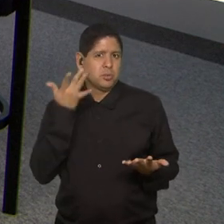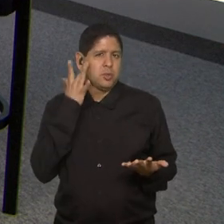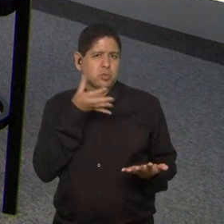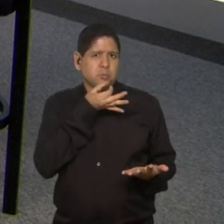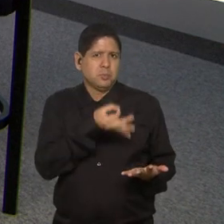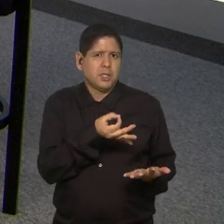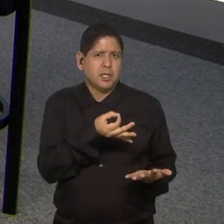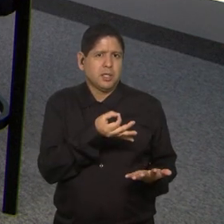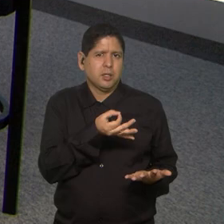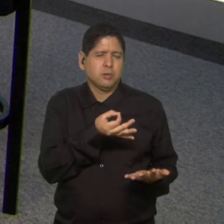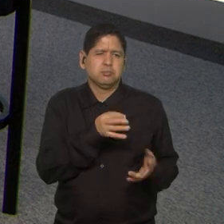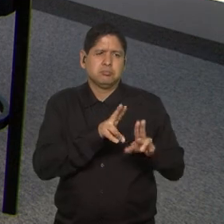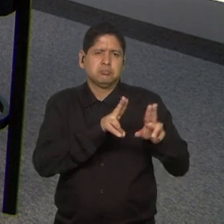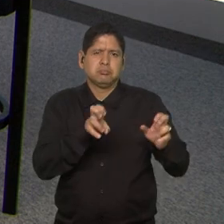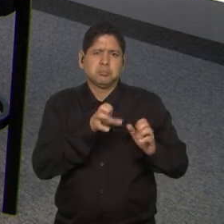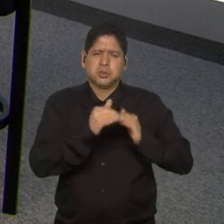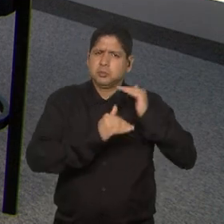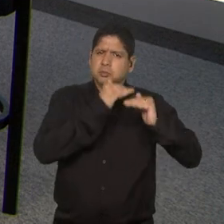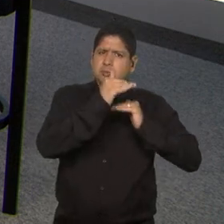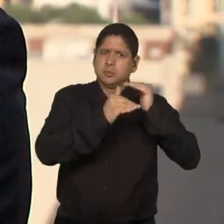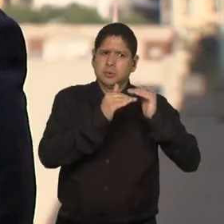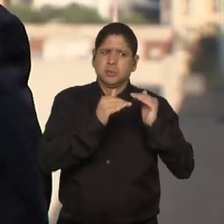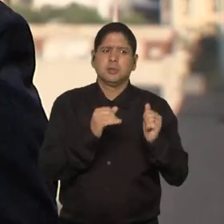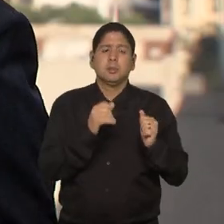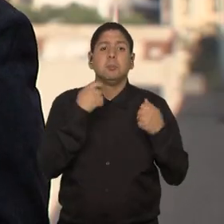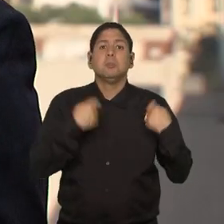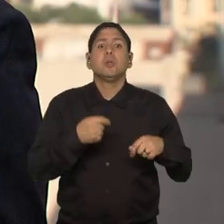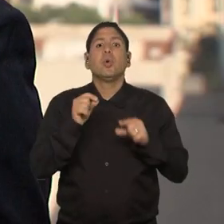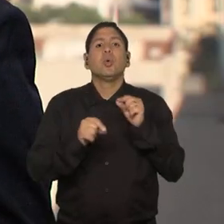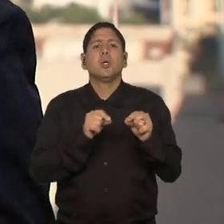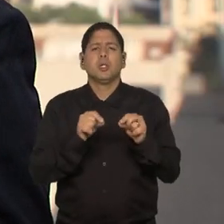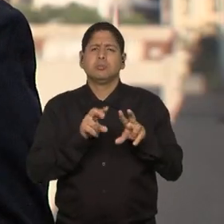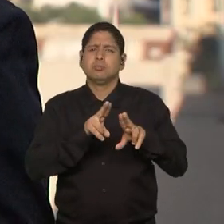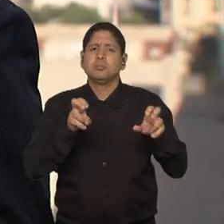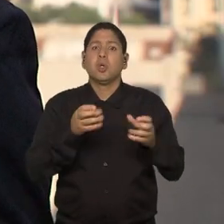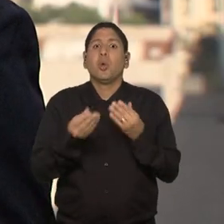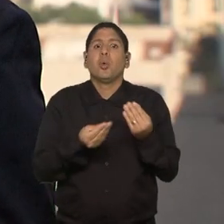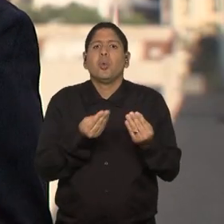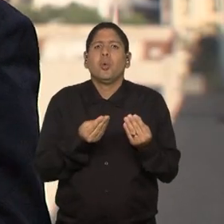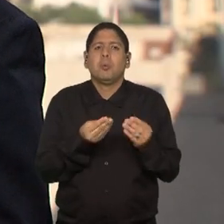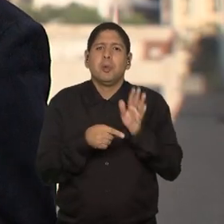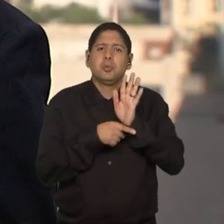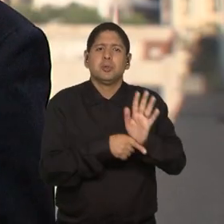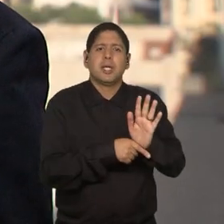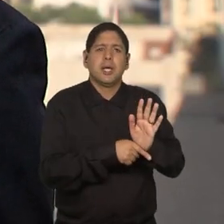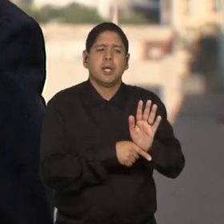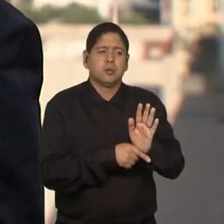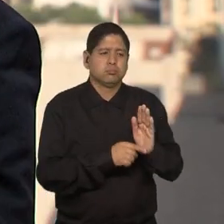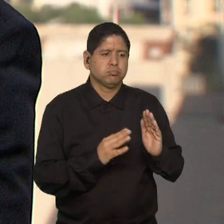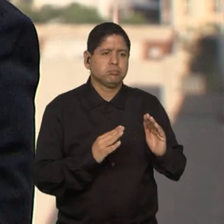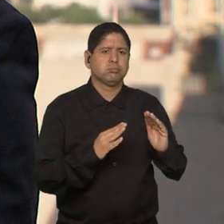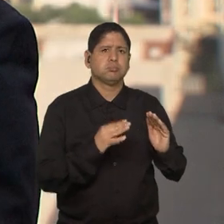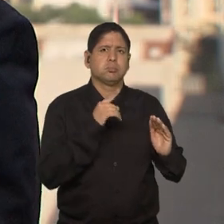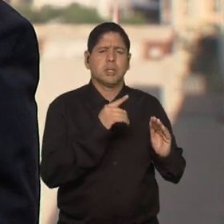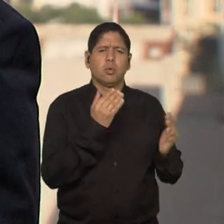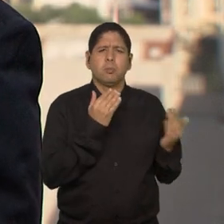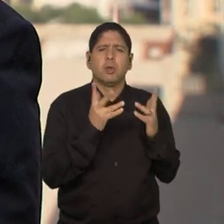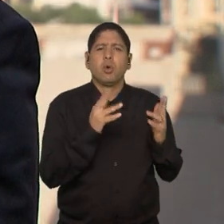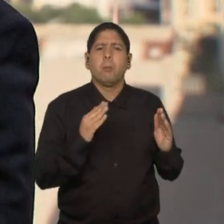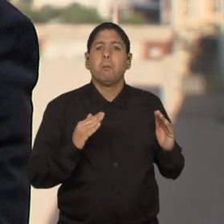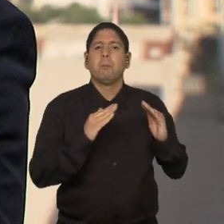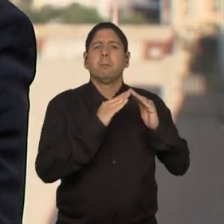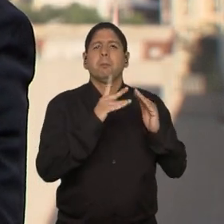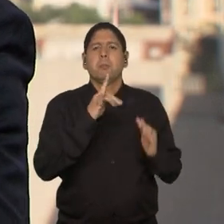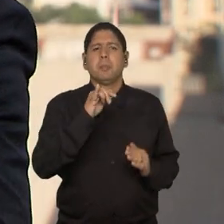se a gente está tratando de desenvolvimento, né, a tem que tratar de como irrigar a base da pirâmide. A CBF, ela